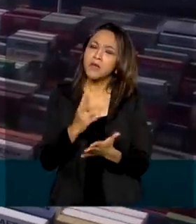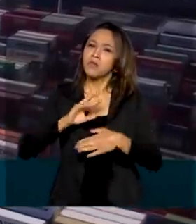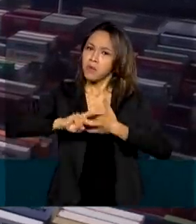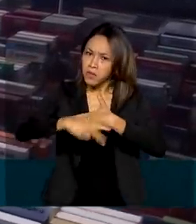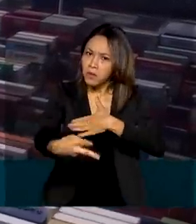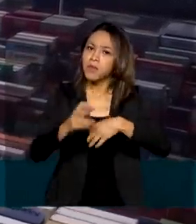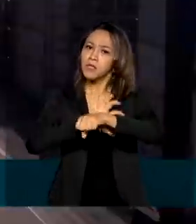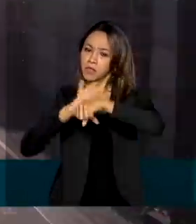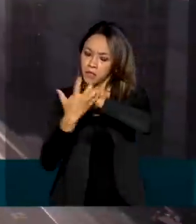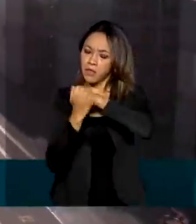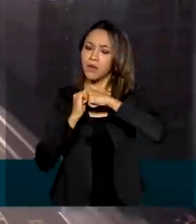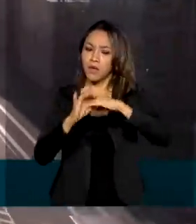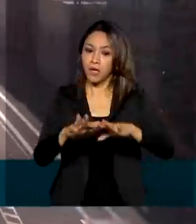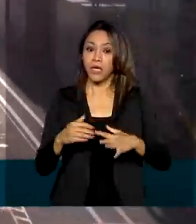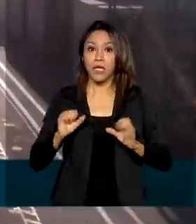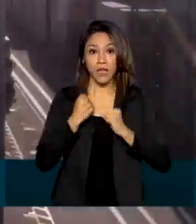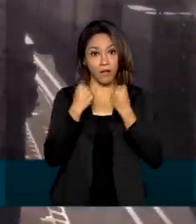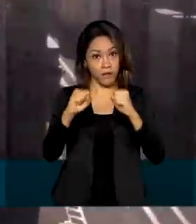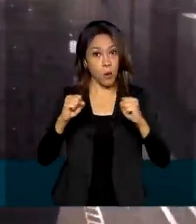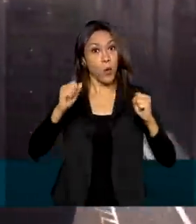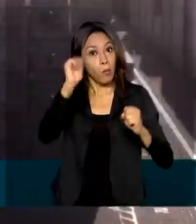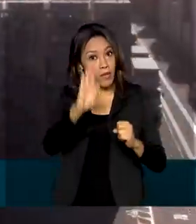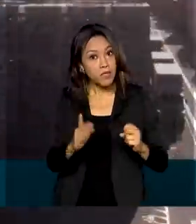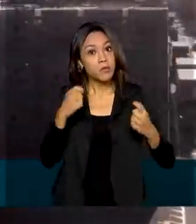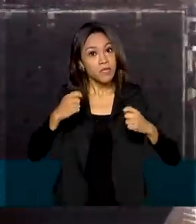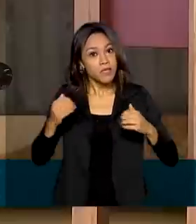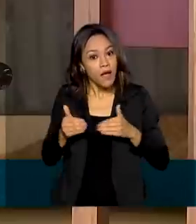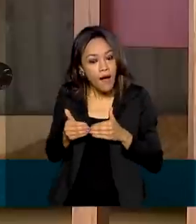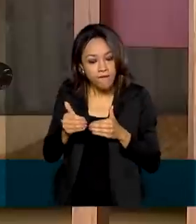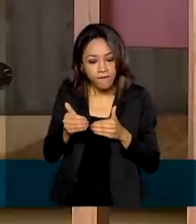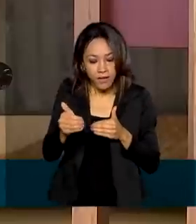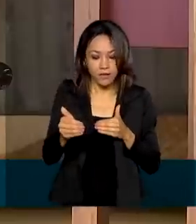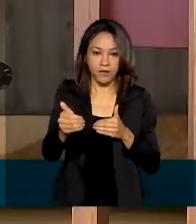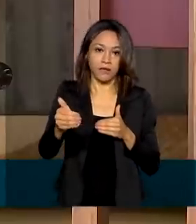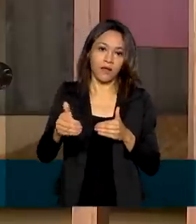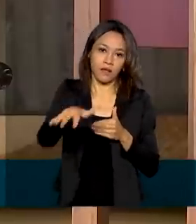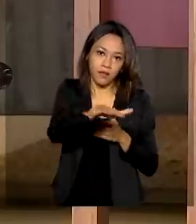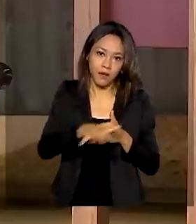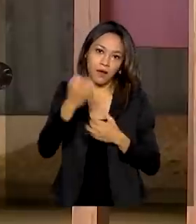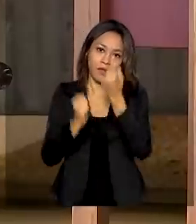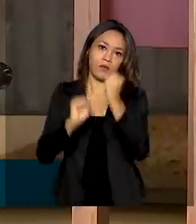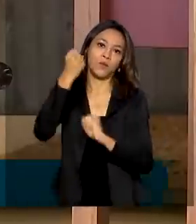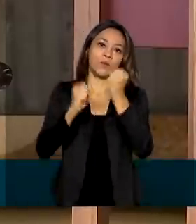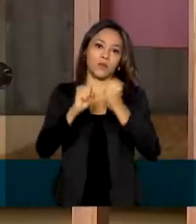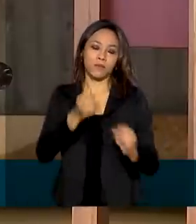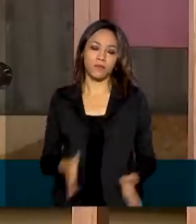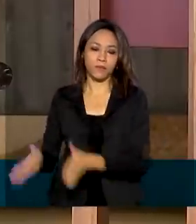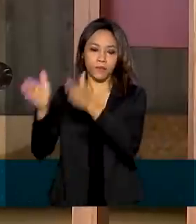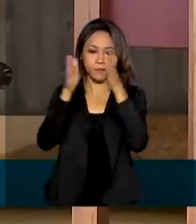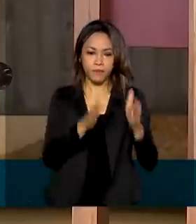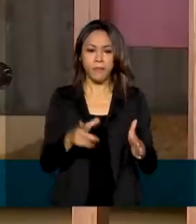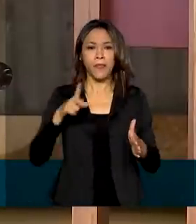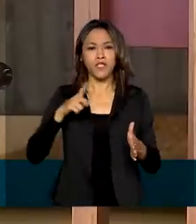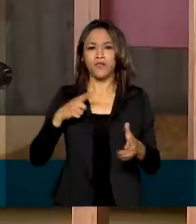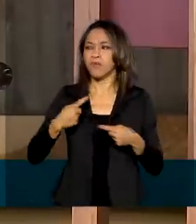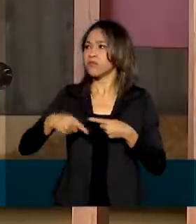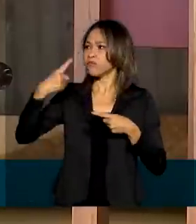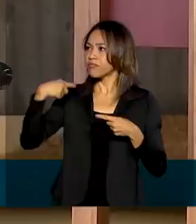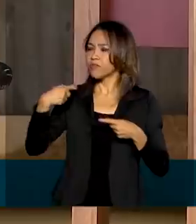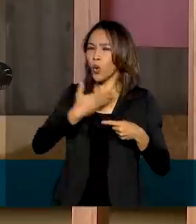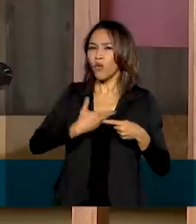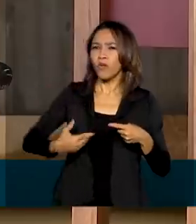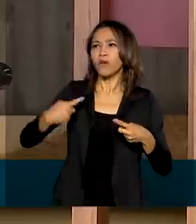e defendeu que o país precisa avançar na industrialização. Nós tivemos sucessivos governos, a partir